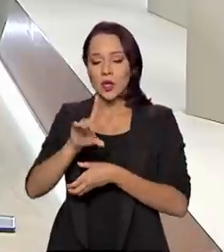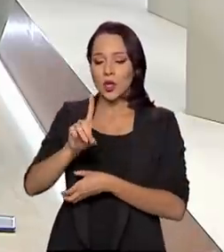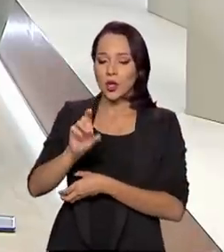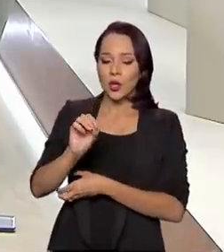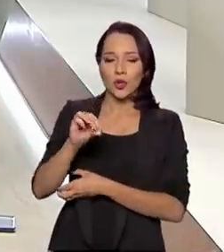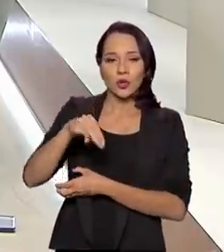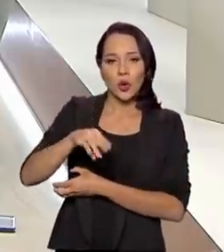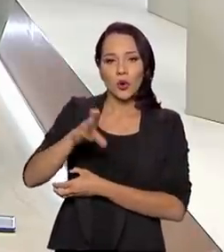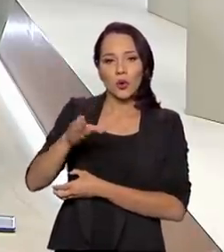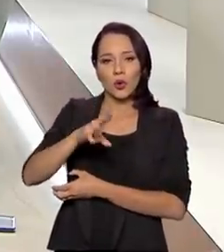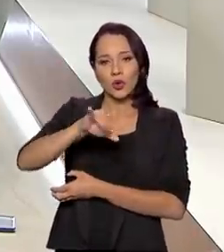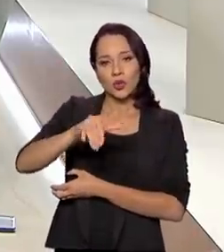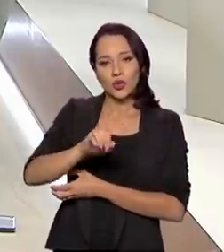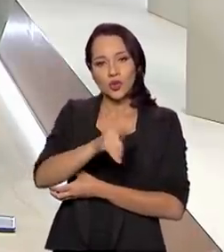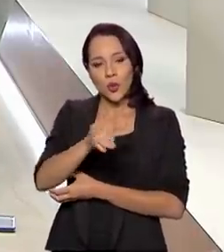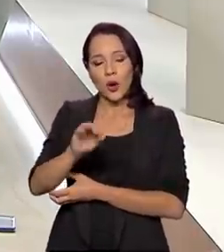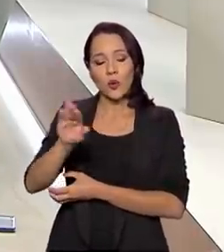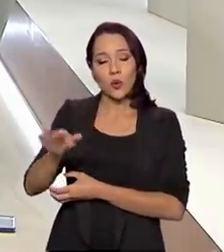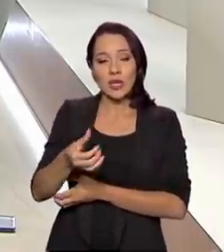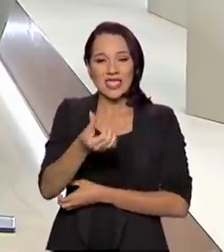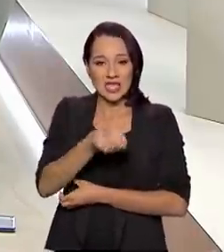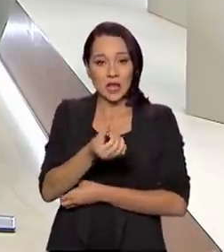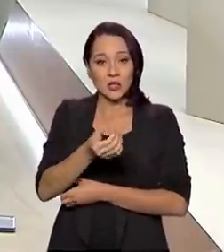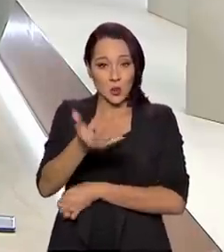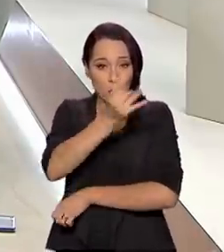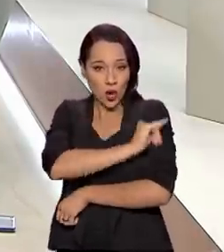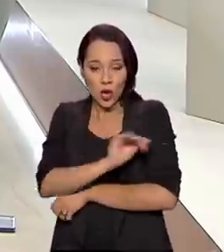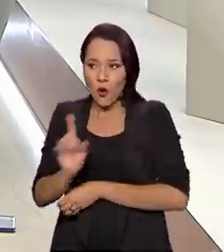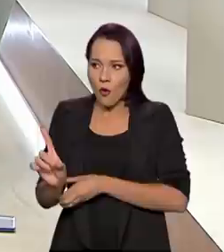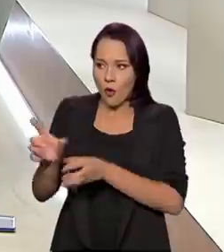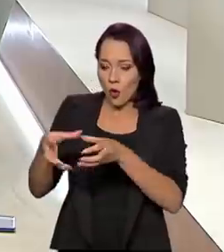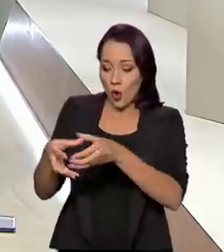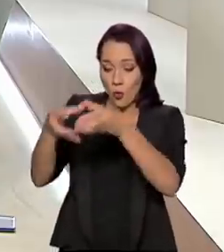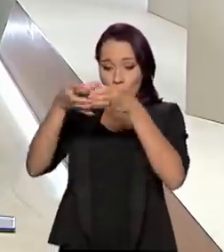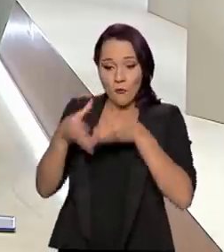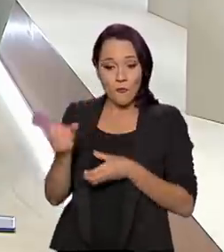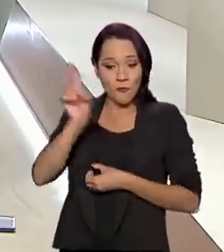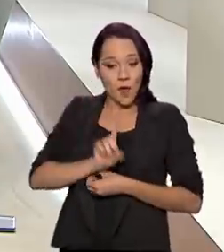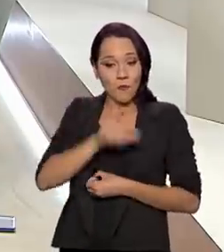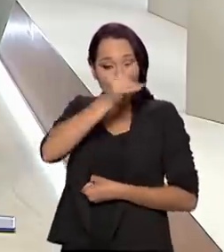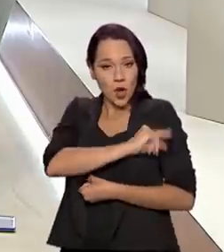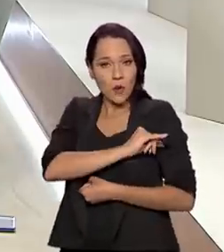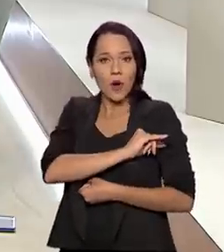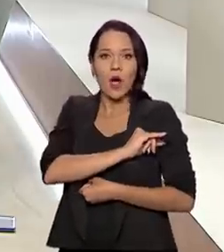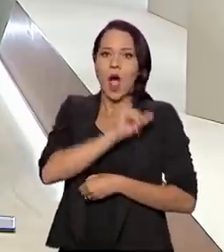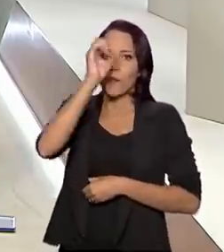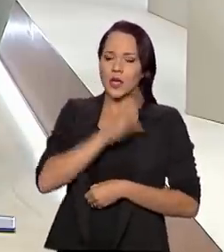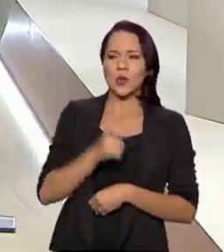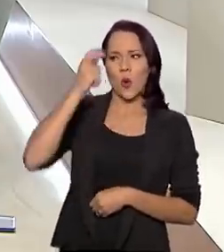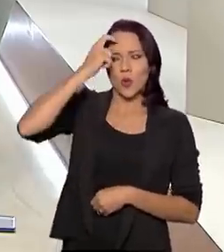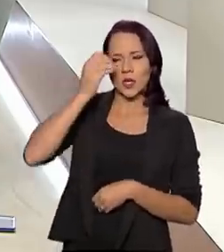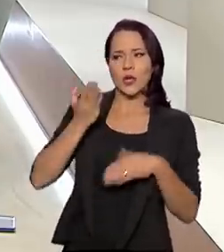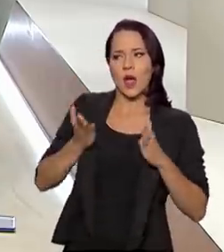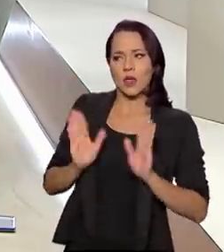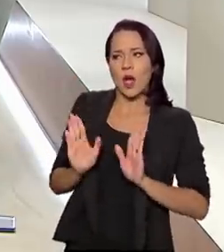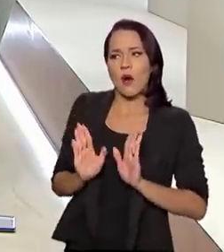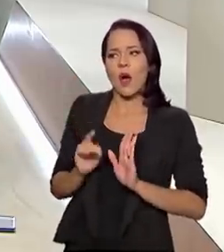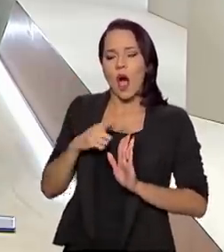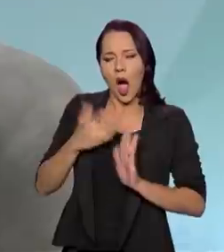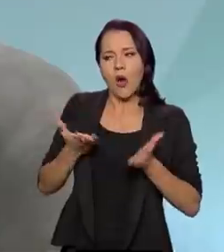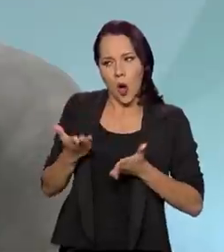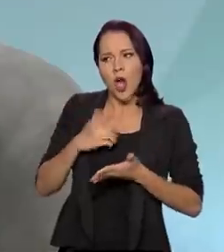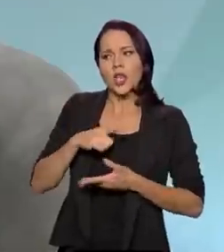João VI para o Rio de Janeiro fez com que o Brasil se conscientizasse, não, peraí, agora nós temos